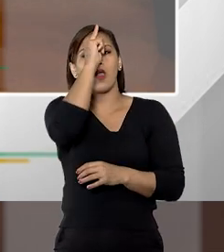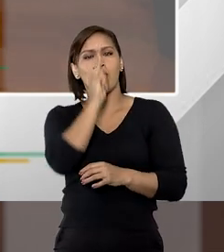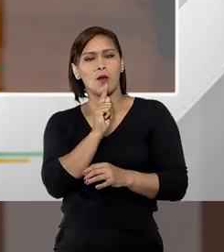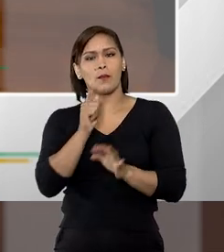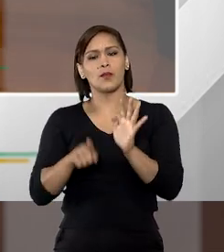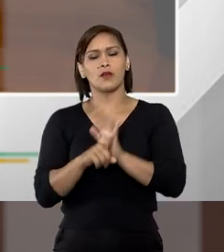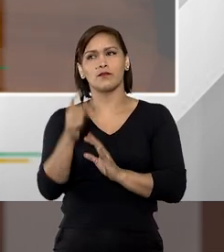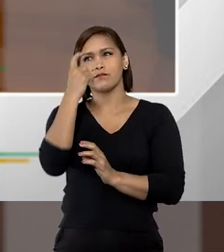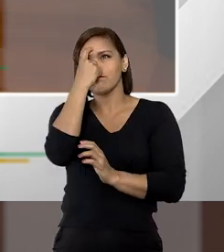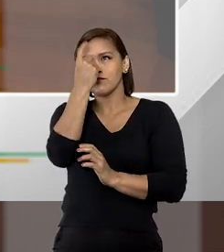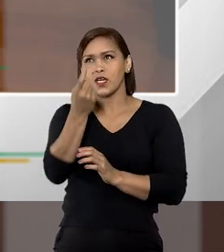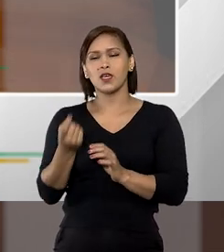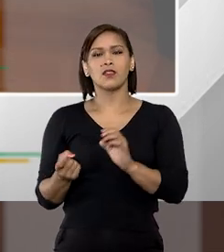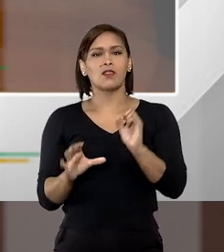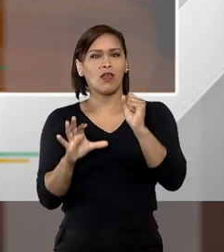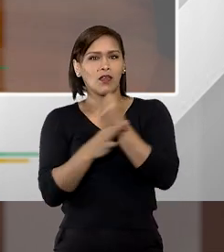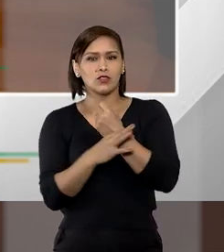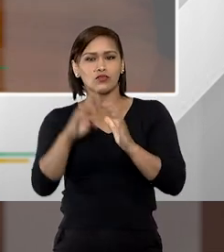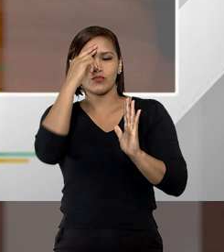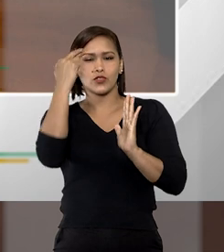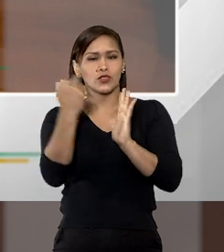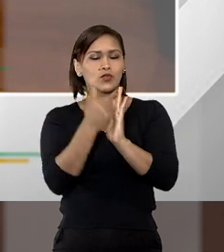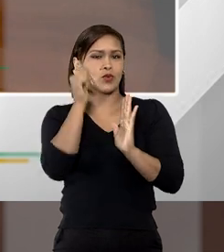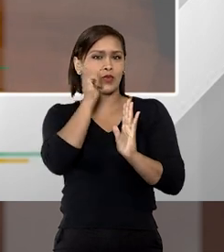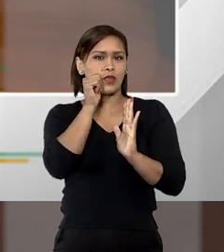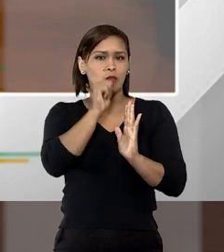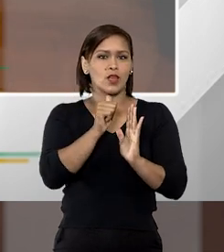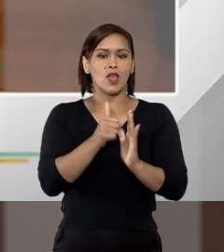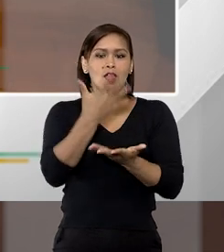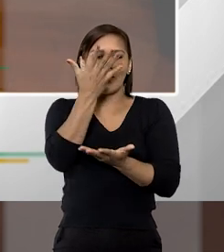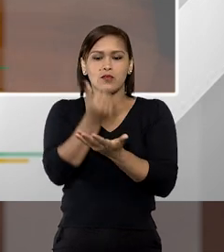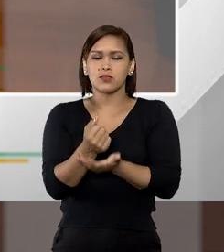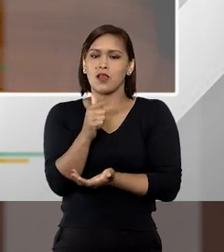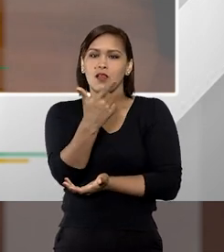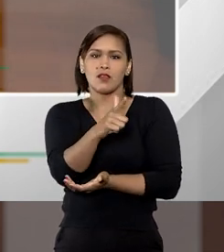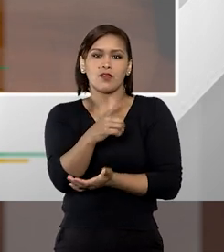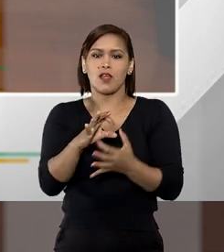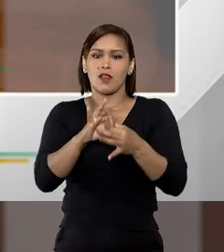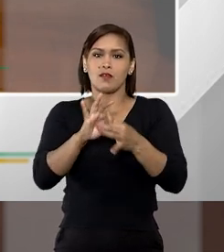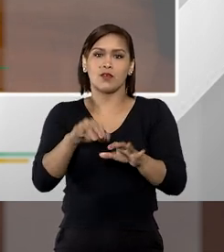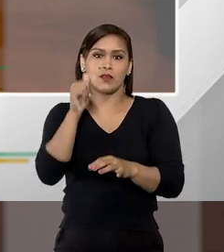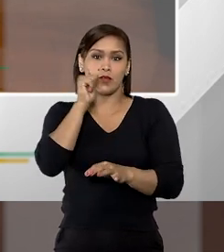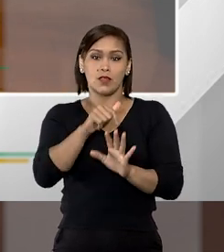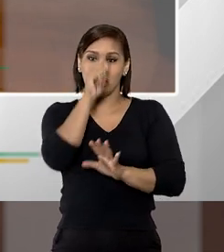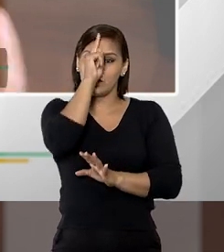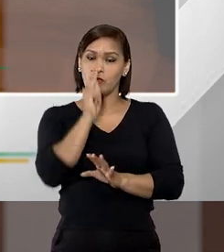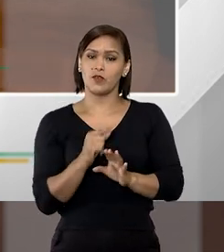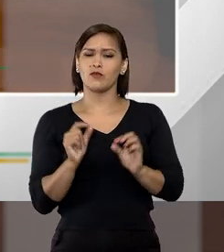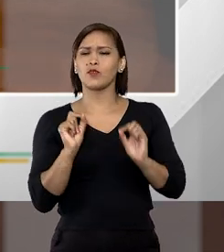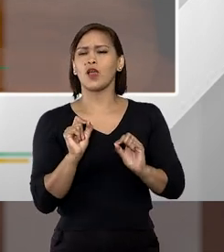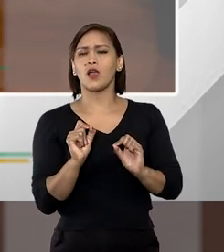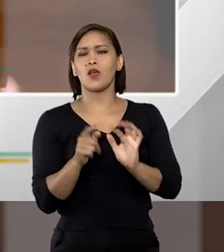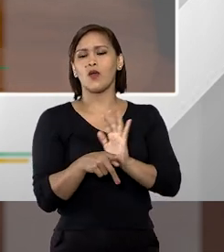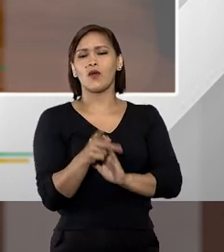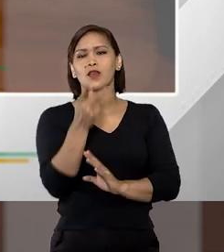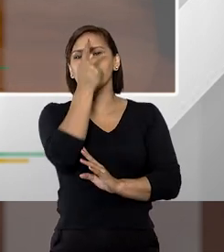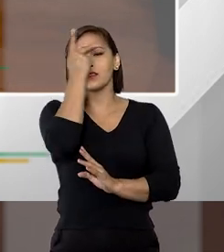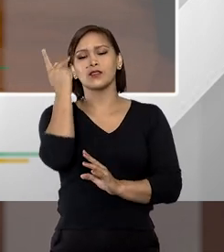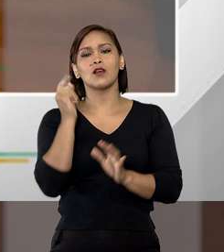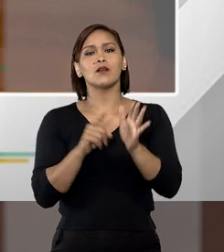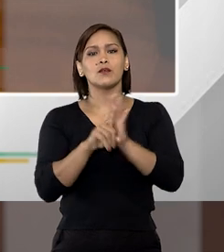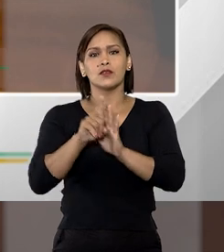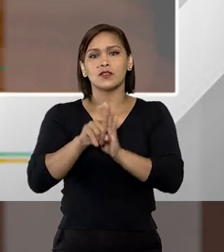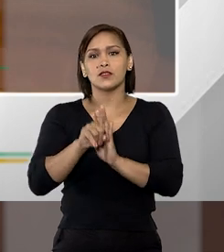de uma ideia de posse da mulher, a ideia de não aceitação da autonomia da mulher, então esse é o perfil, agora quem é este homem? E as